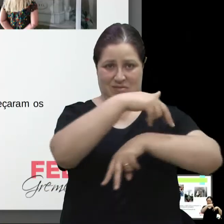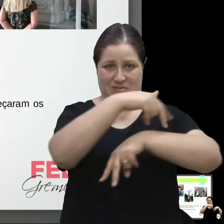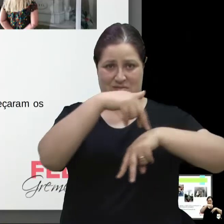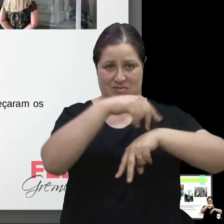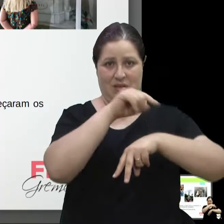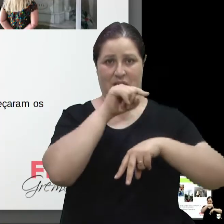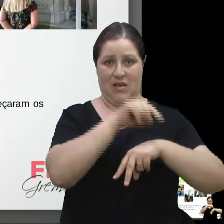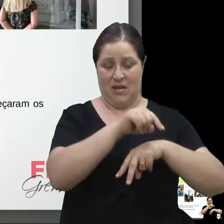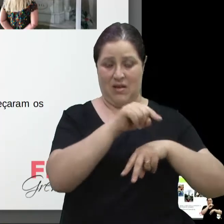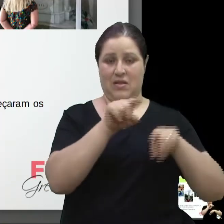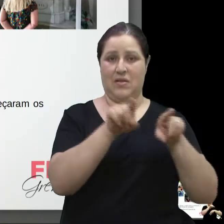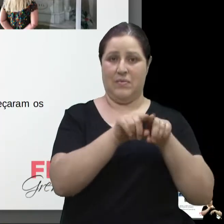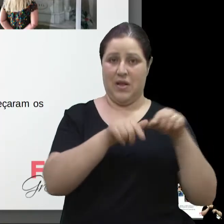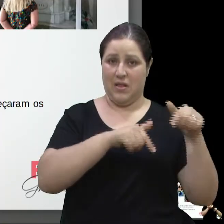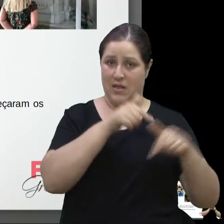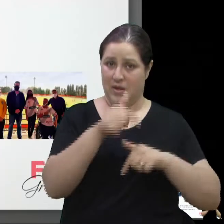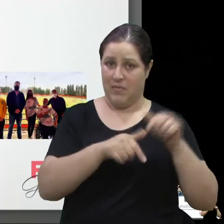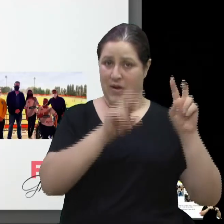acessibilidade também.